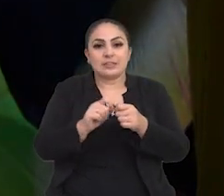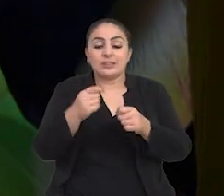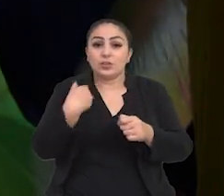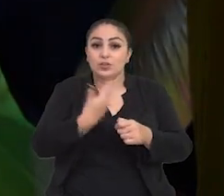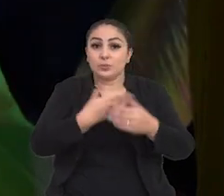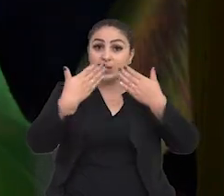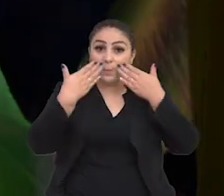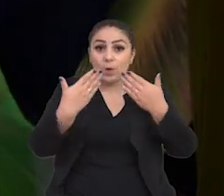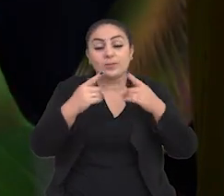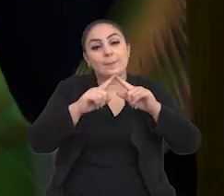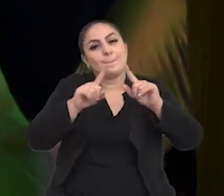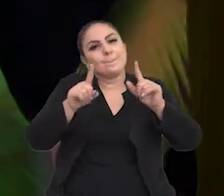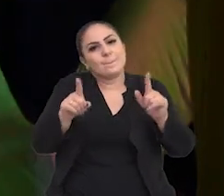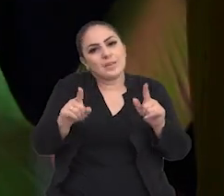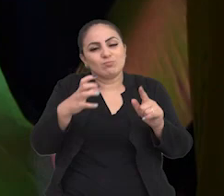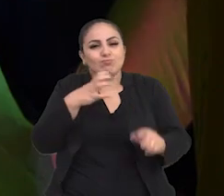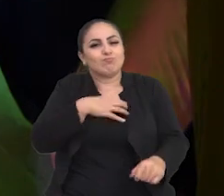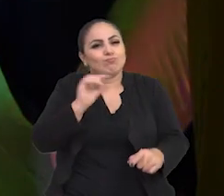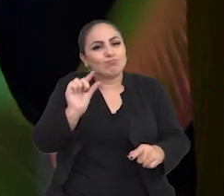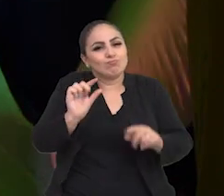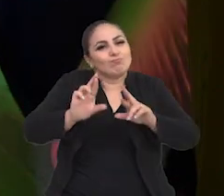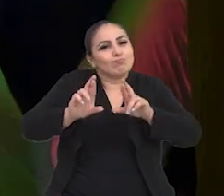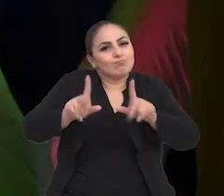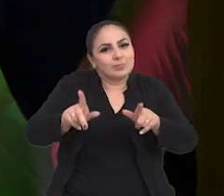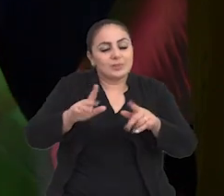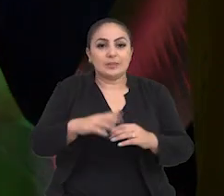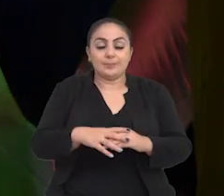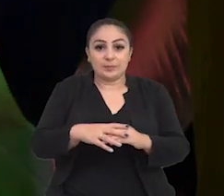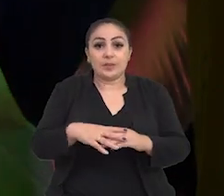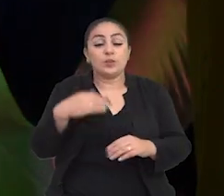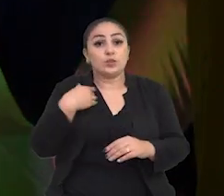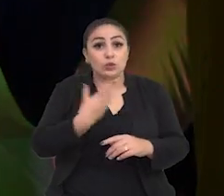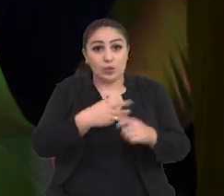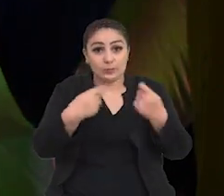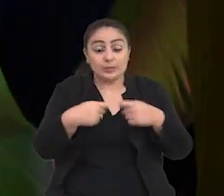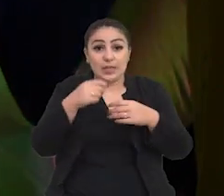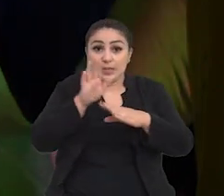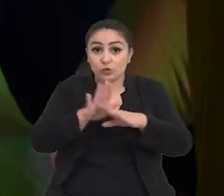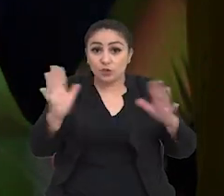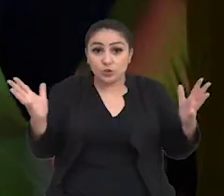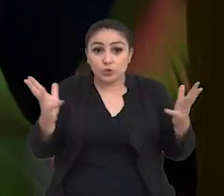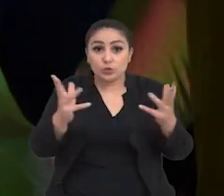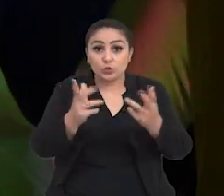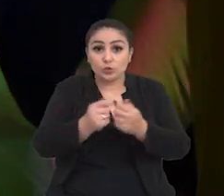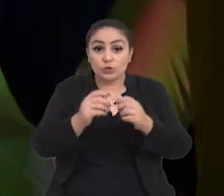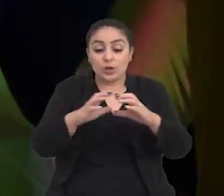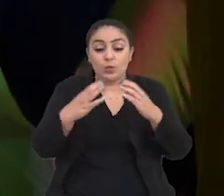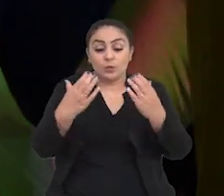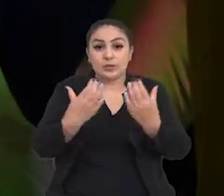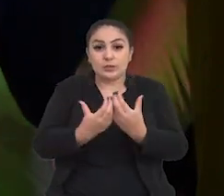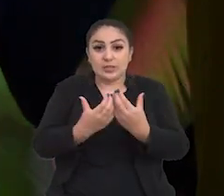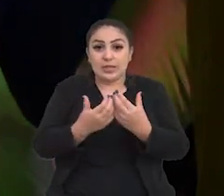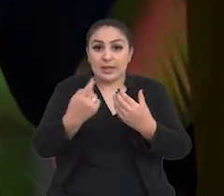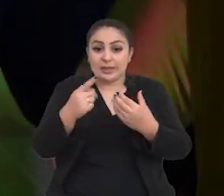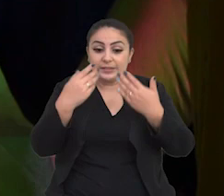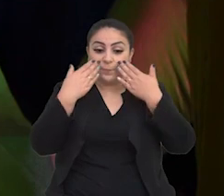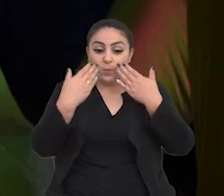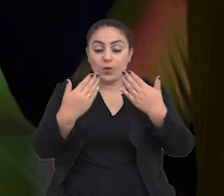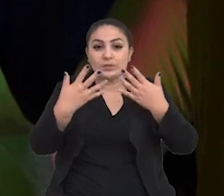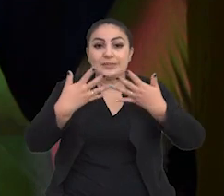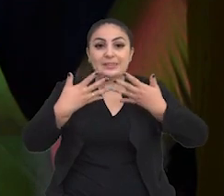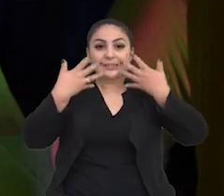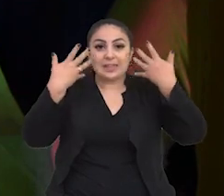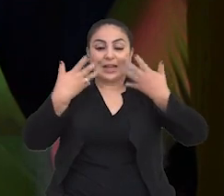Nós vamos ter a nossa amostra, porém, de um jeito um pouco diferente. Gente, nós precisamos da ajuda de toda a nossa comunidade para que essa